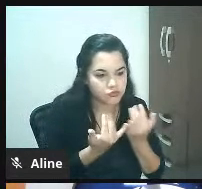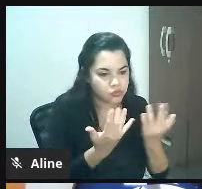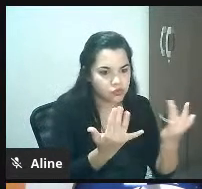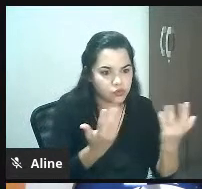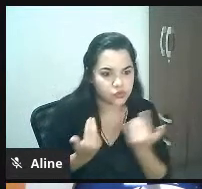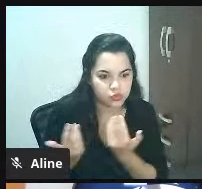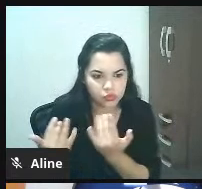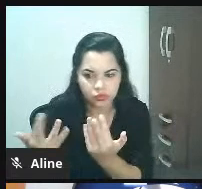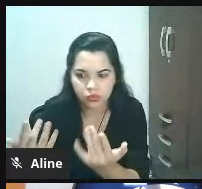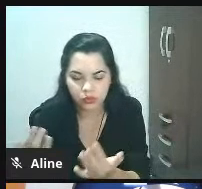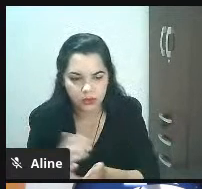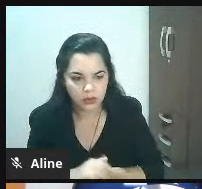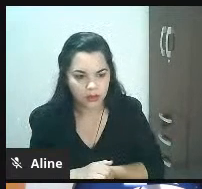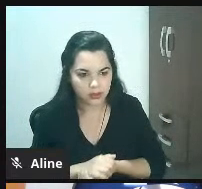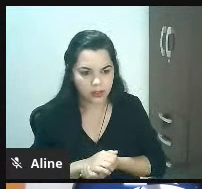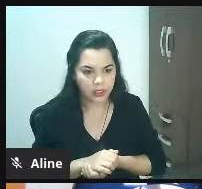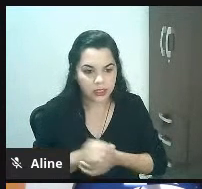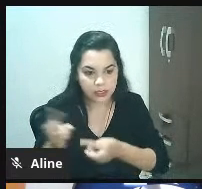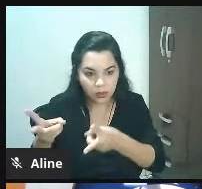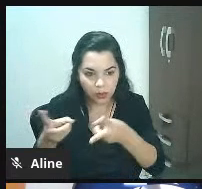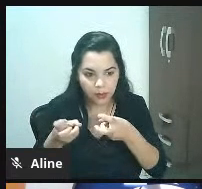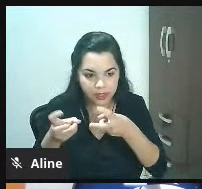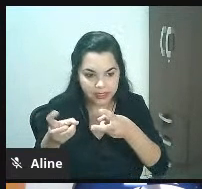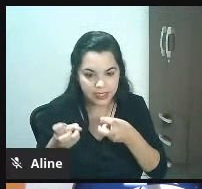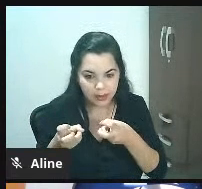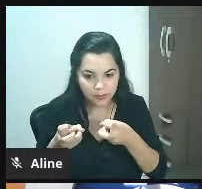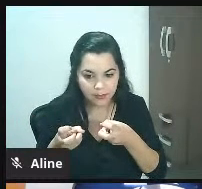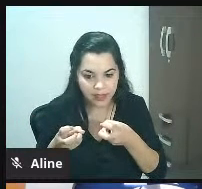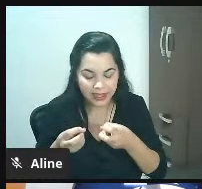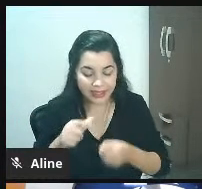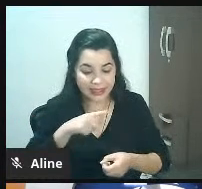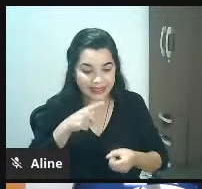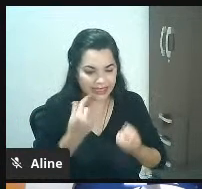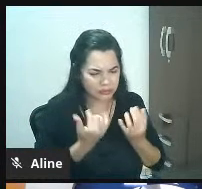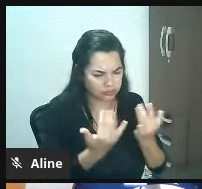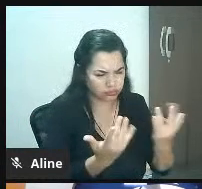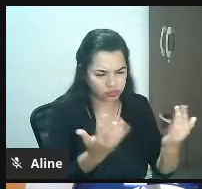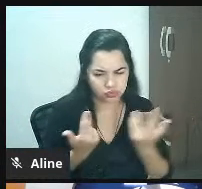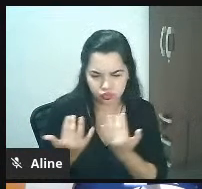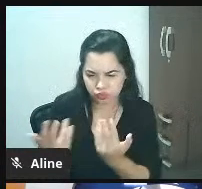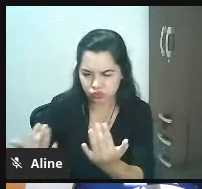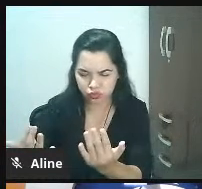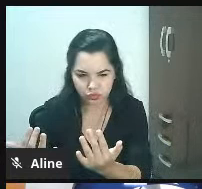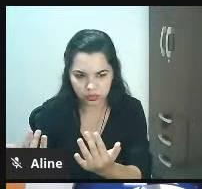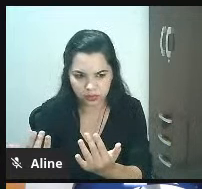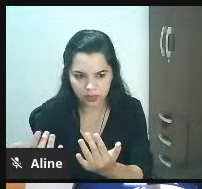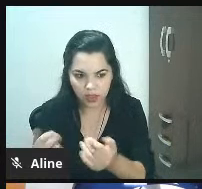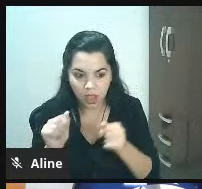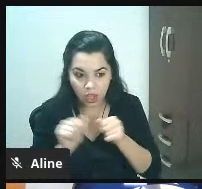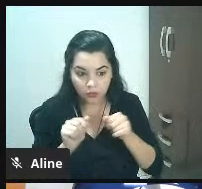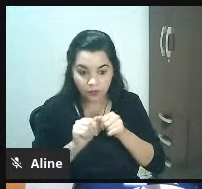véspera de natal e se eu ver que aquela loja tá assim apinhada de gente das duas uma ou eu vou